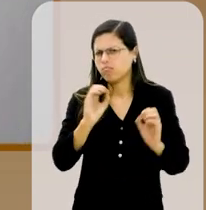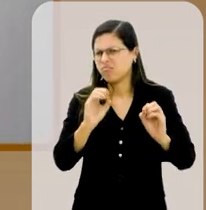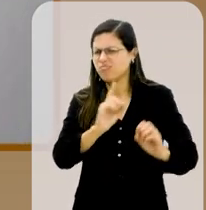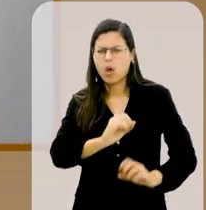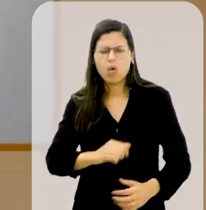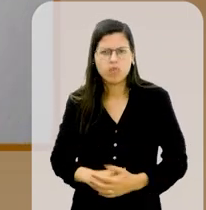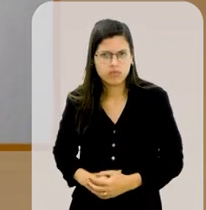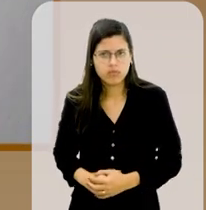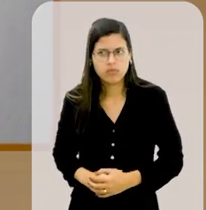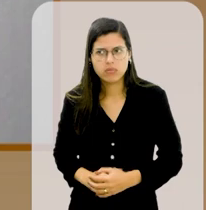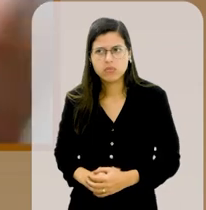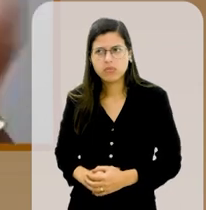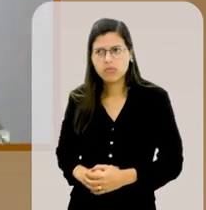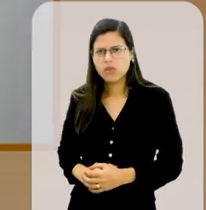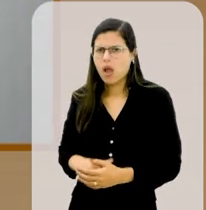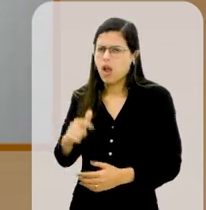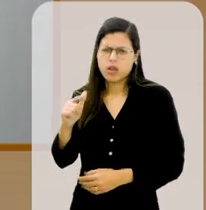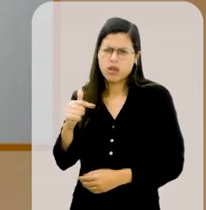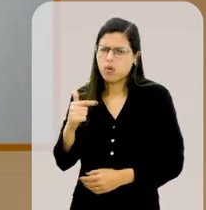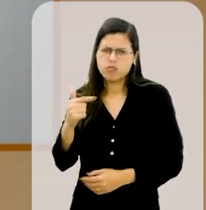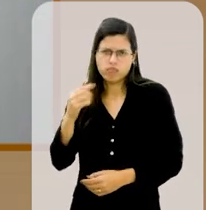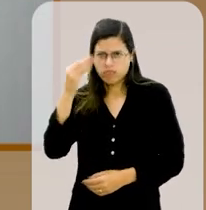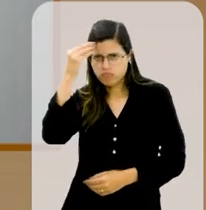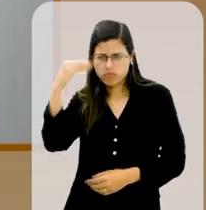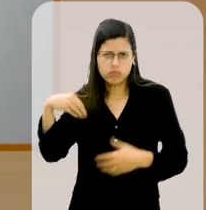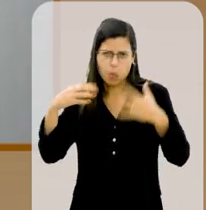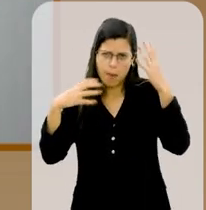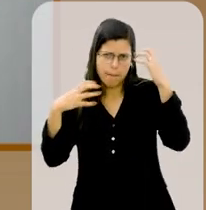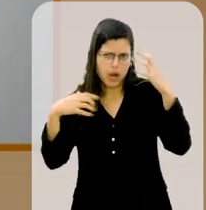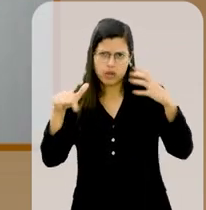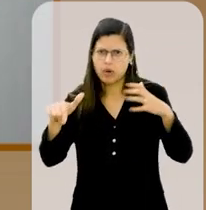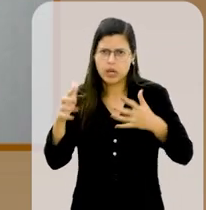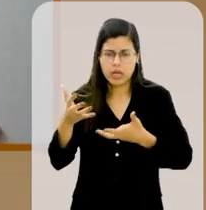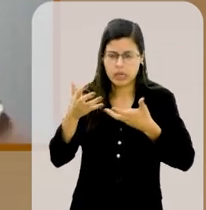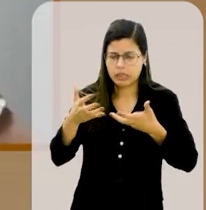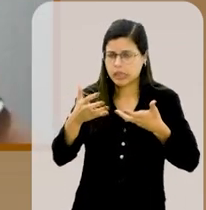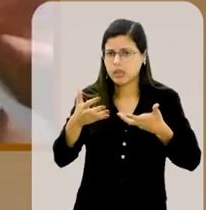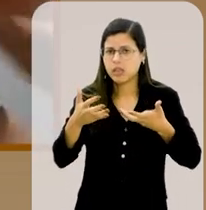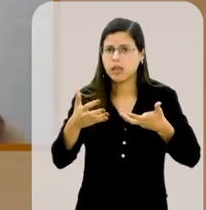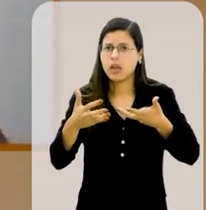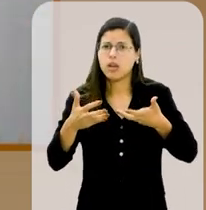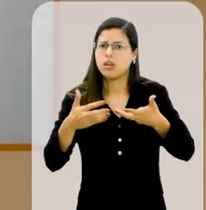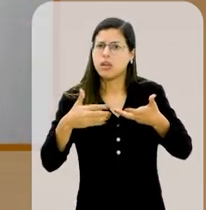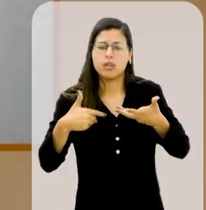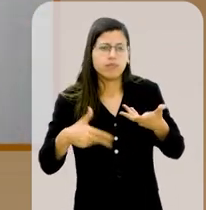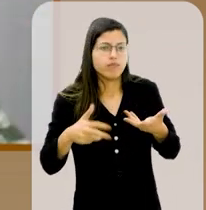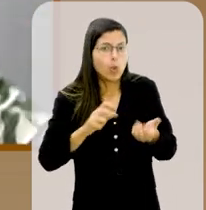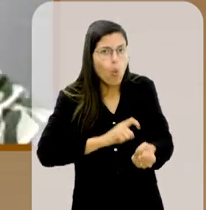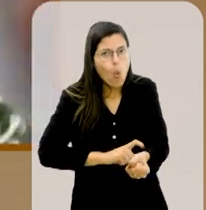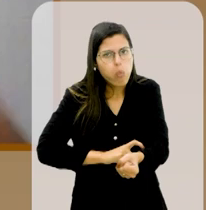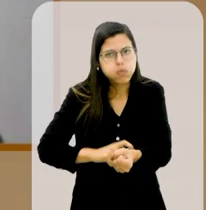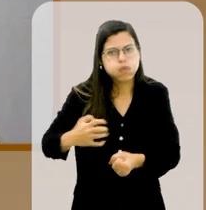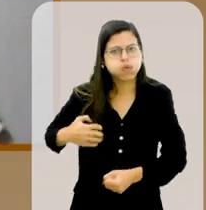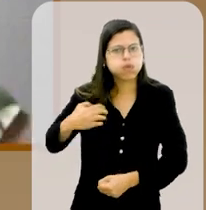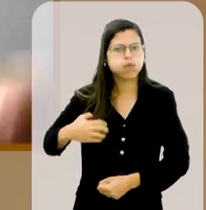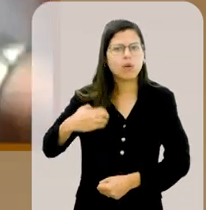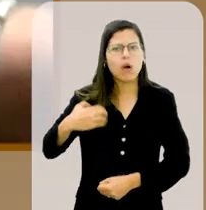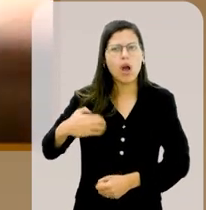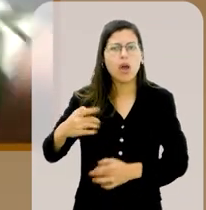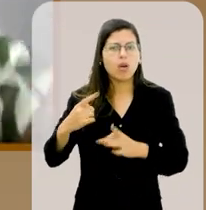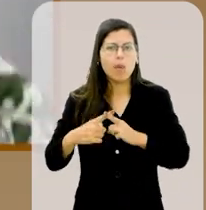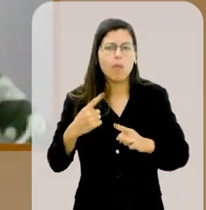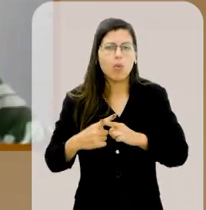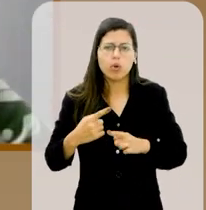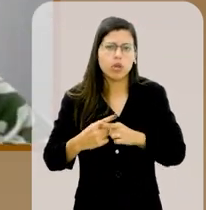né? Mas aí, eu não tomei o banho que ele queria, né? E ele saiu chutando os pés da parede com raiva porque eu